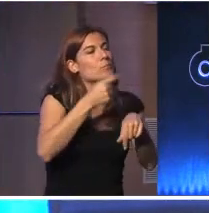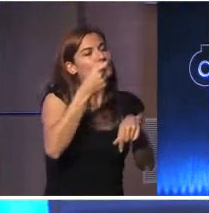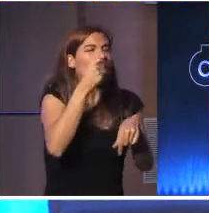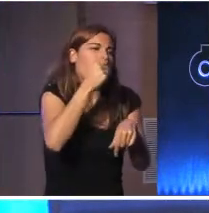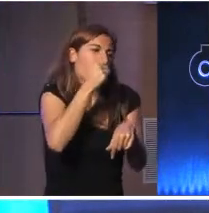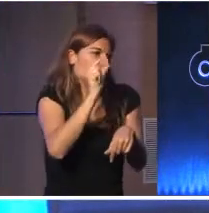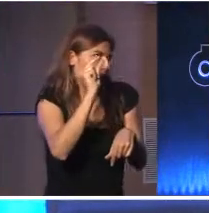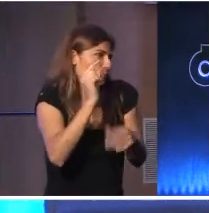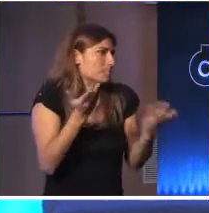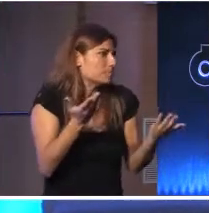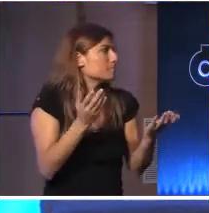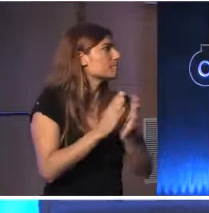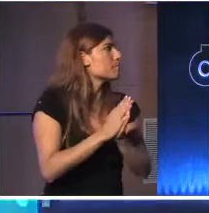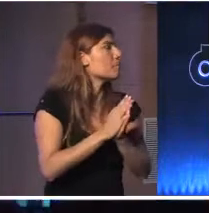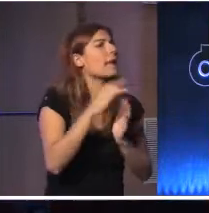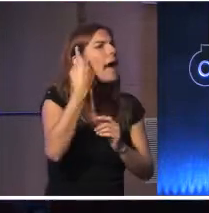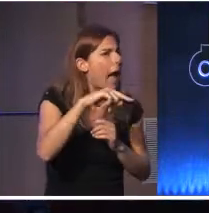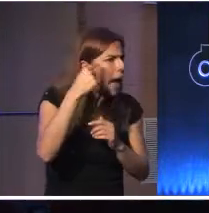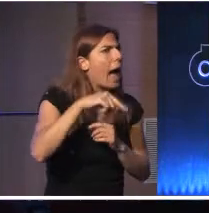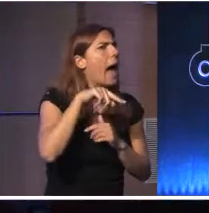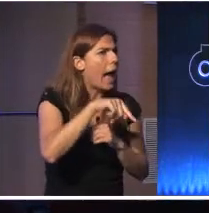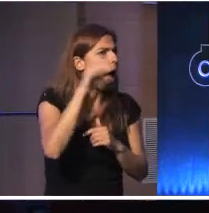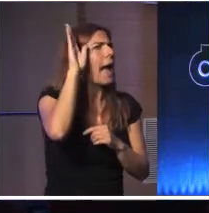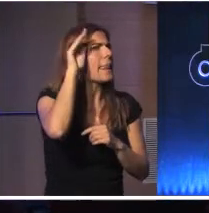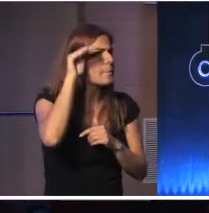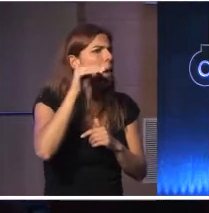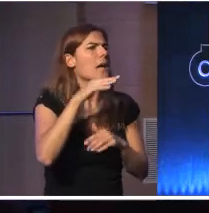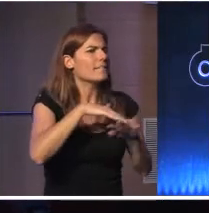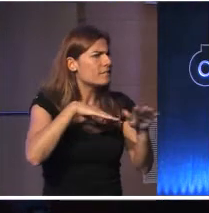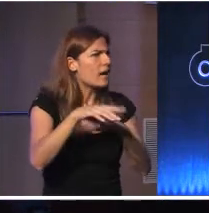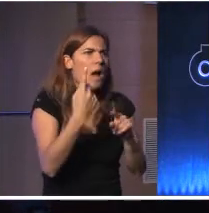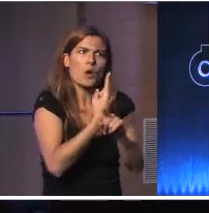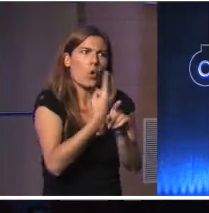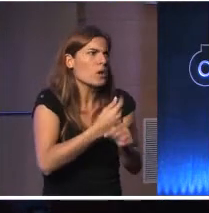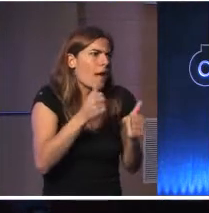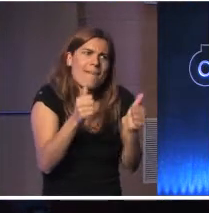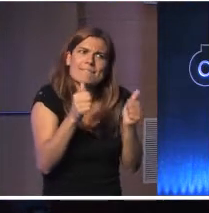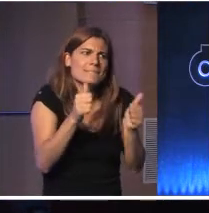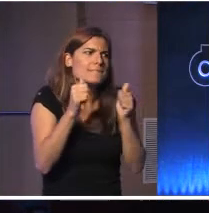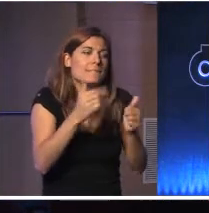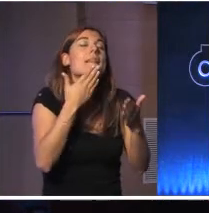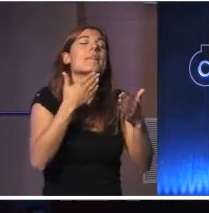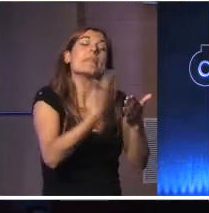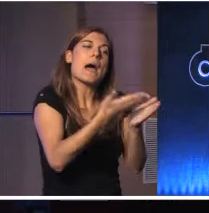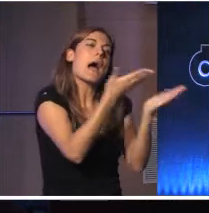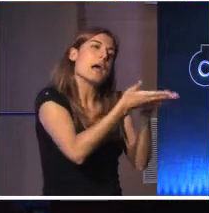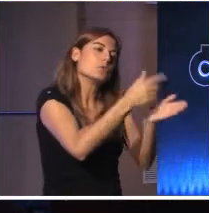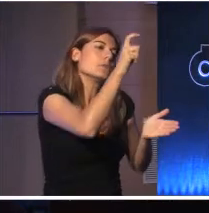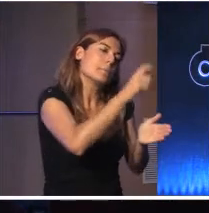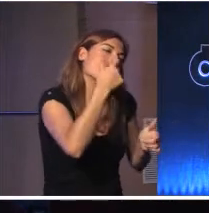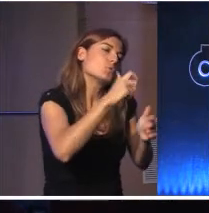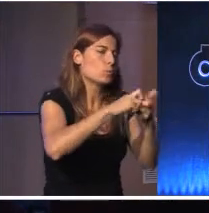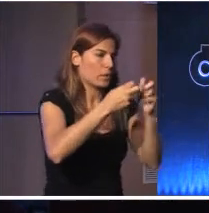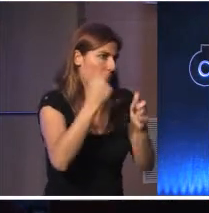Vamos saber, há uns animais que estão agora a fazer coisas fantásticas para ajudar quem tem problemas